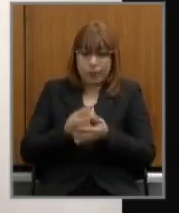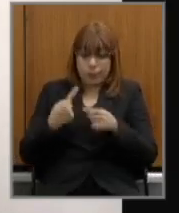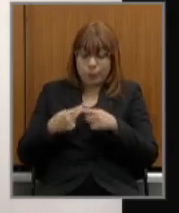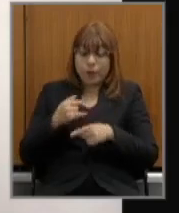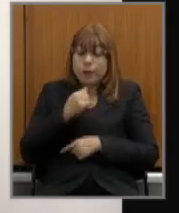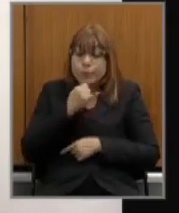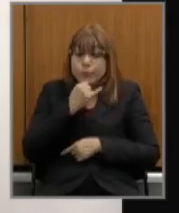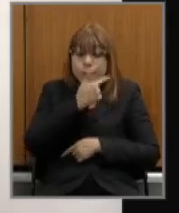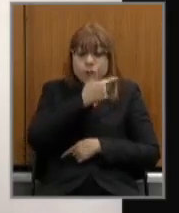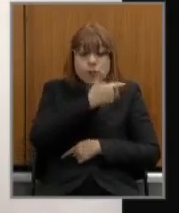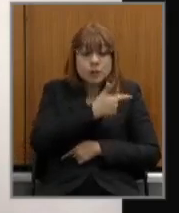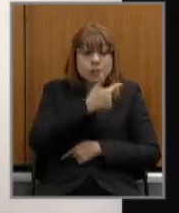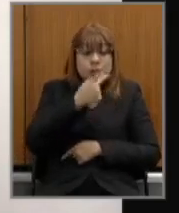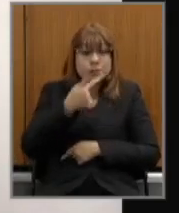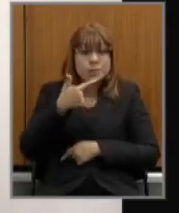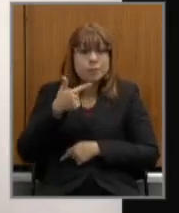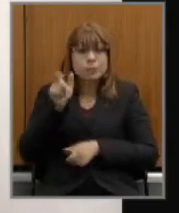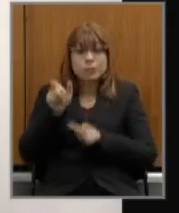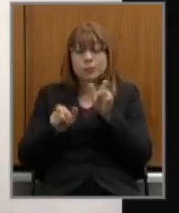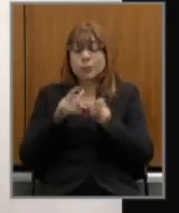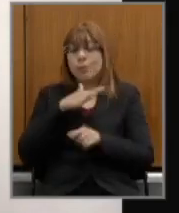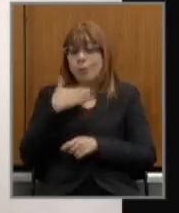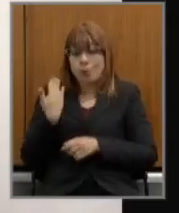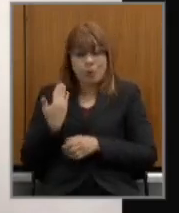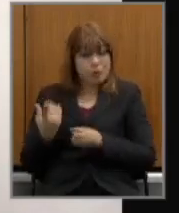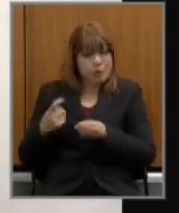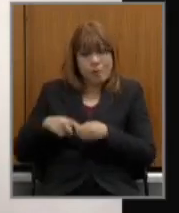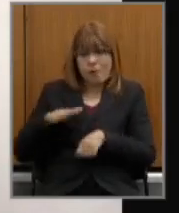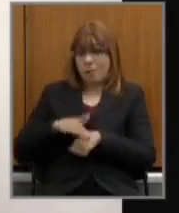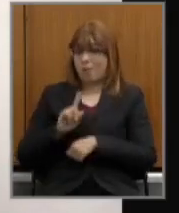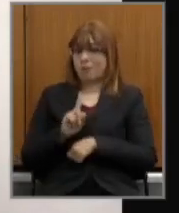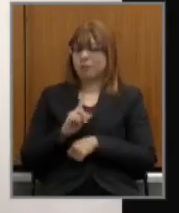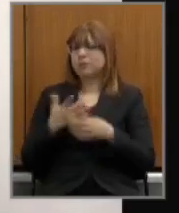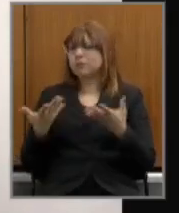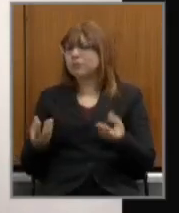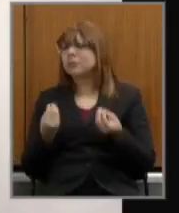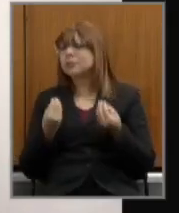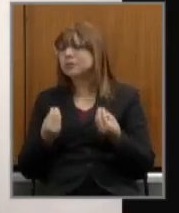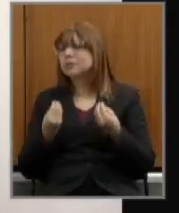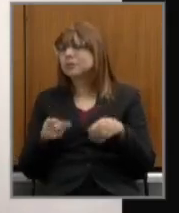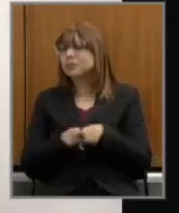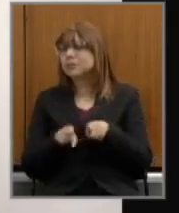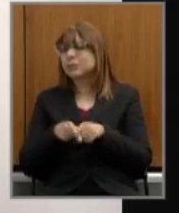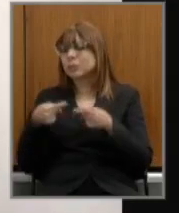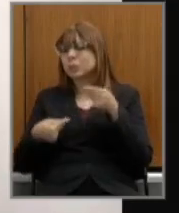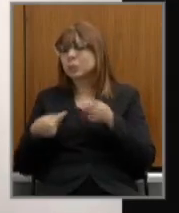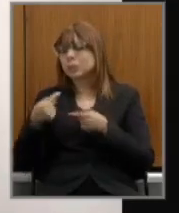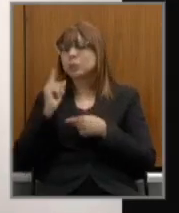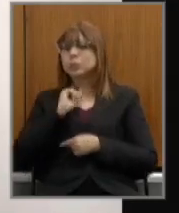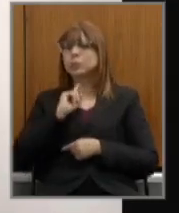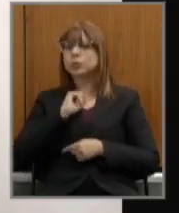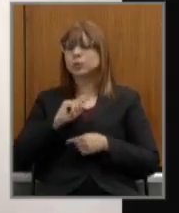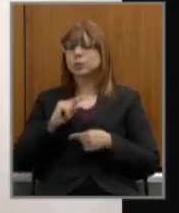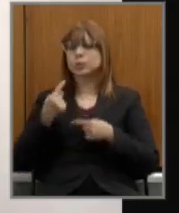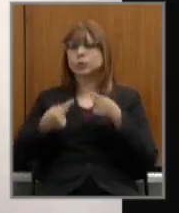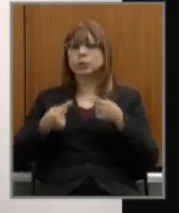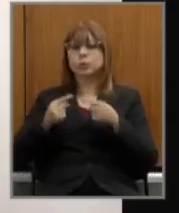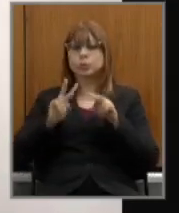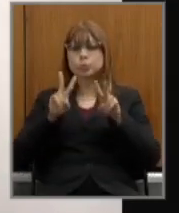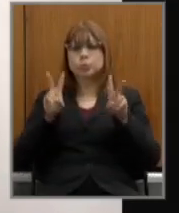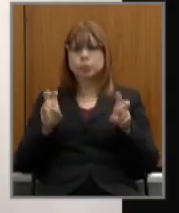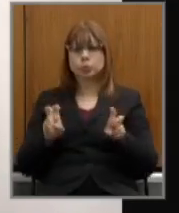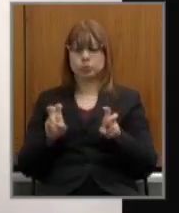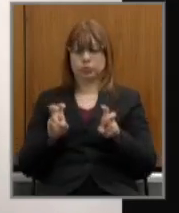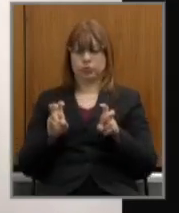272 vidas humanas são irrecuperáveis e como anda a participação política de Minas na discussão da reforma